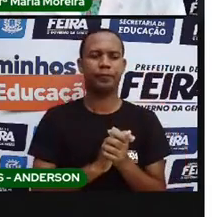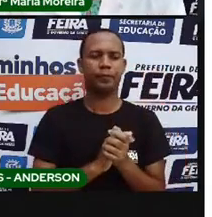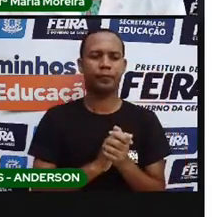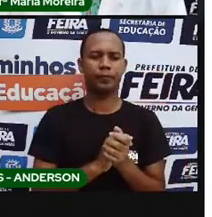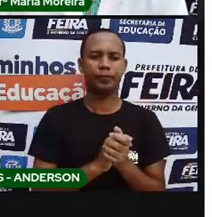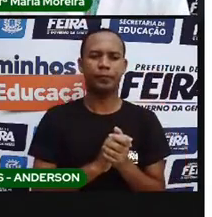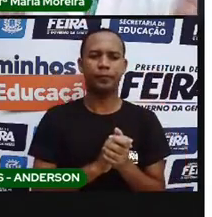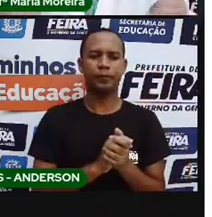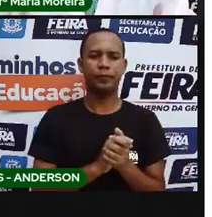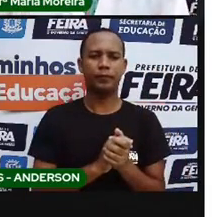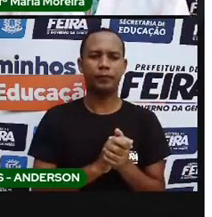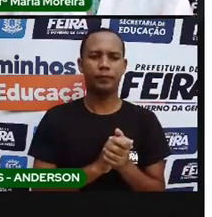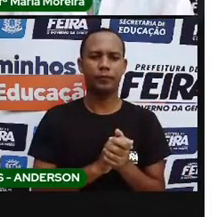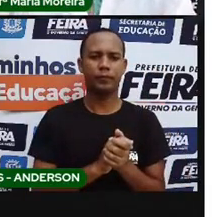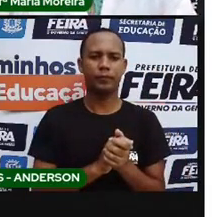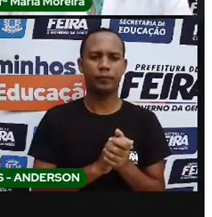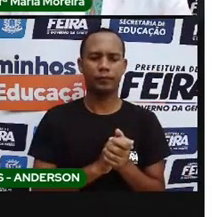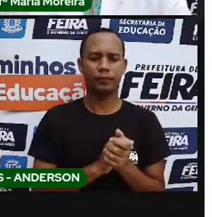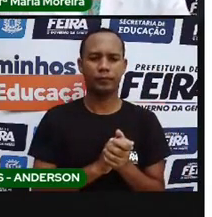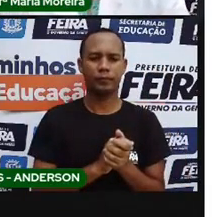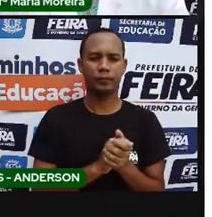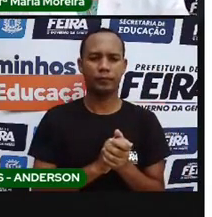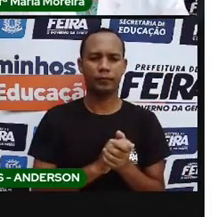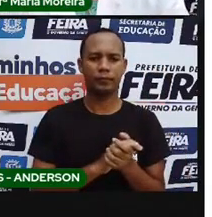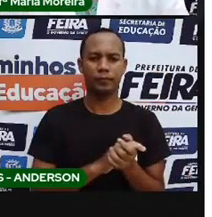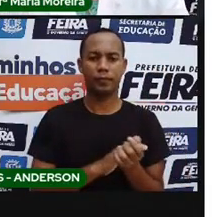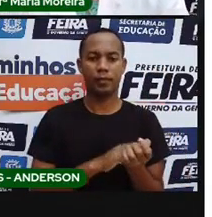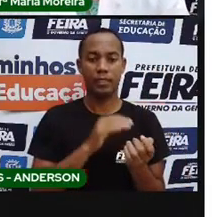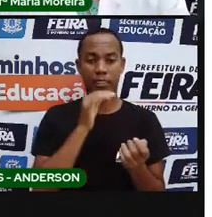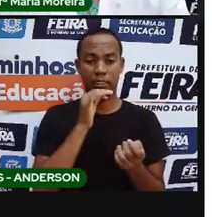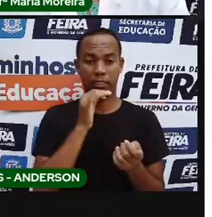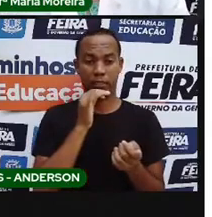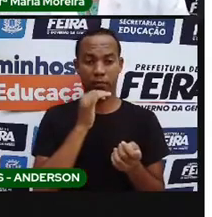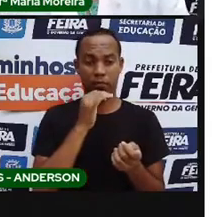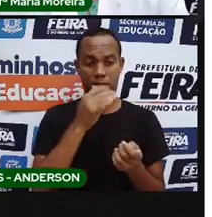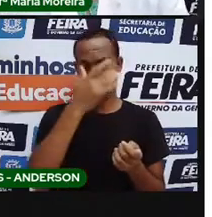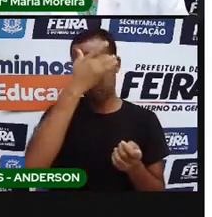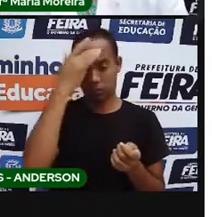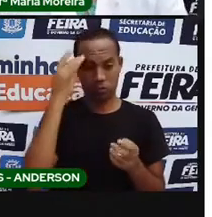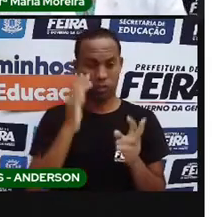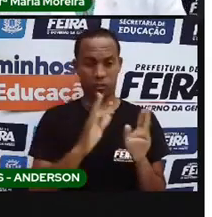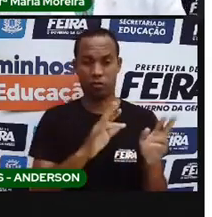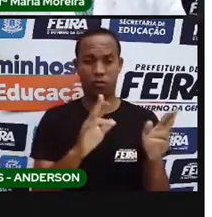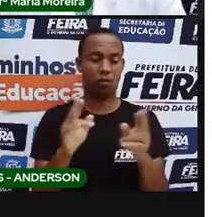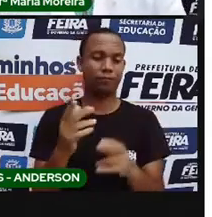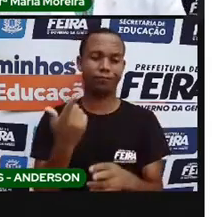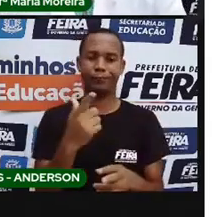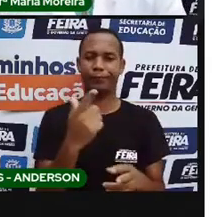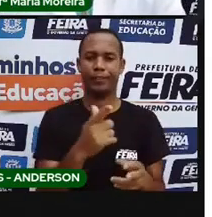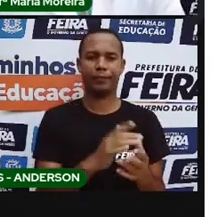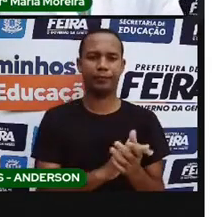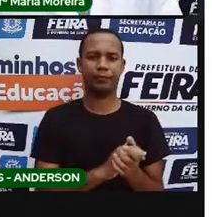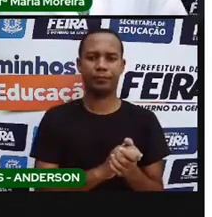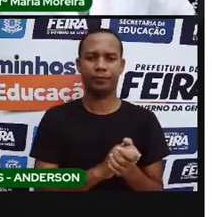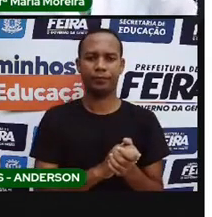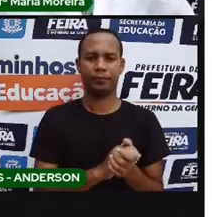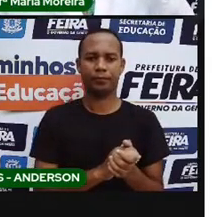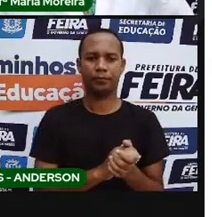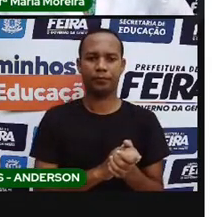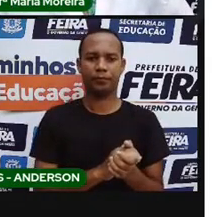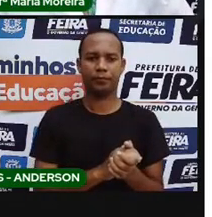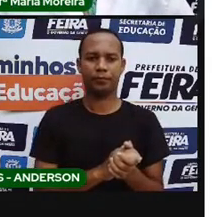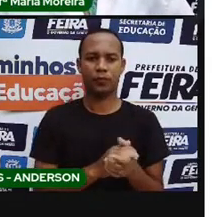habilitar o que quiserem e o nosso de respeitar. Porque ninguém é igual a ninguém. Certo? Bom,